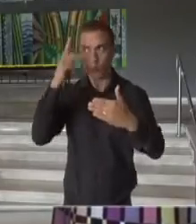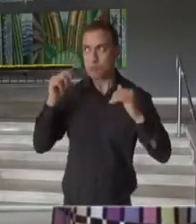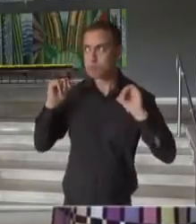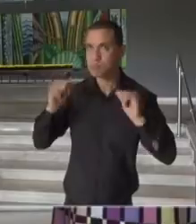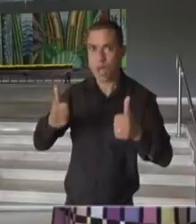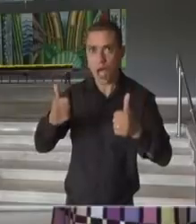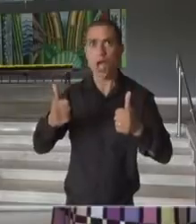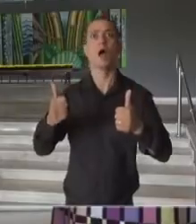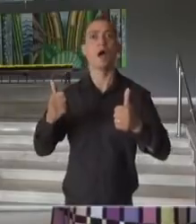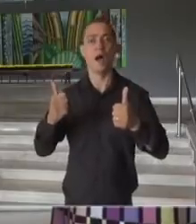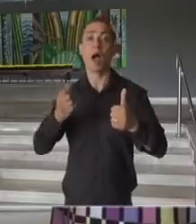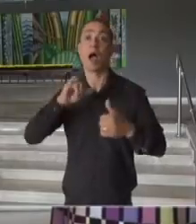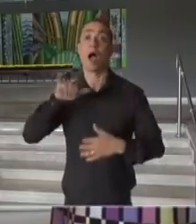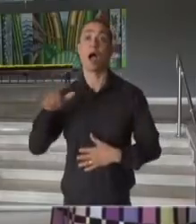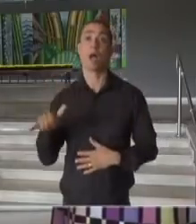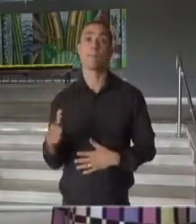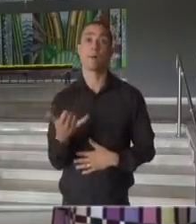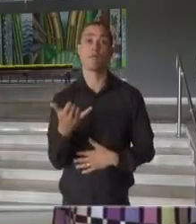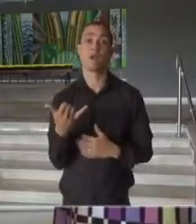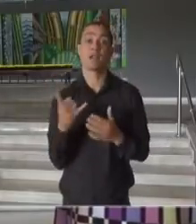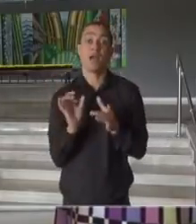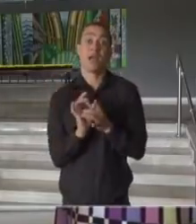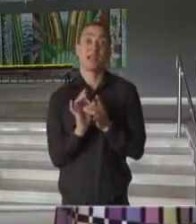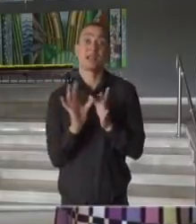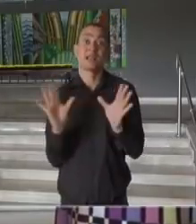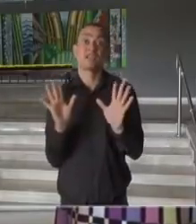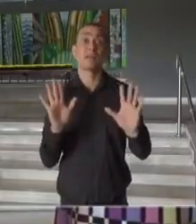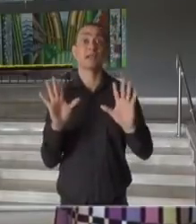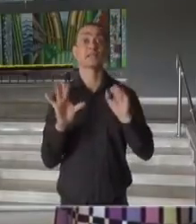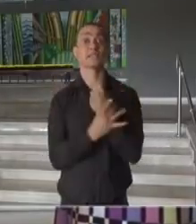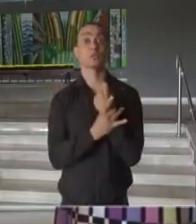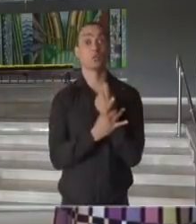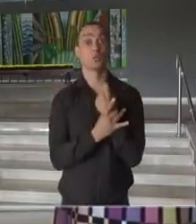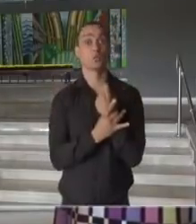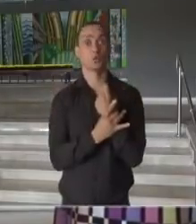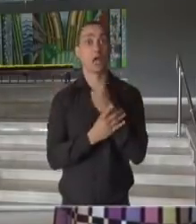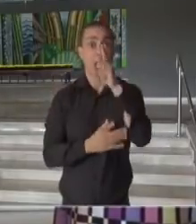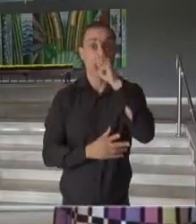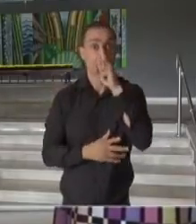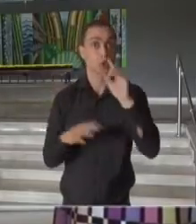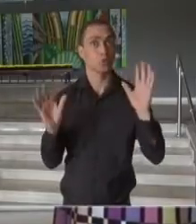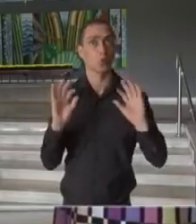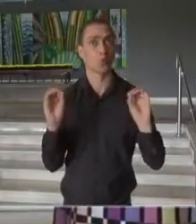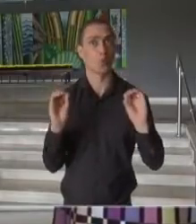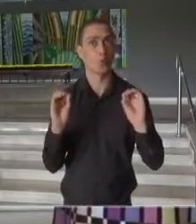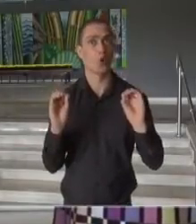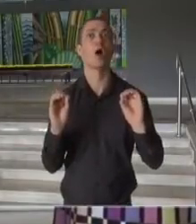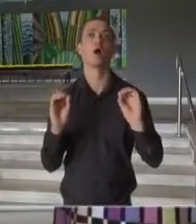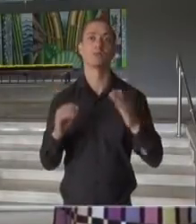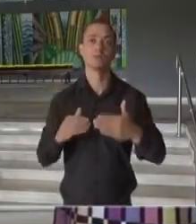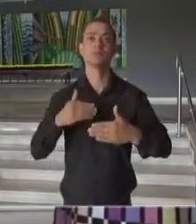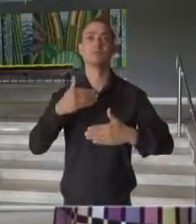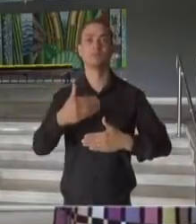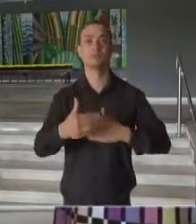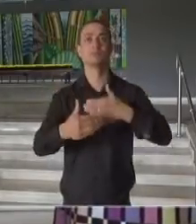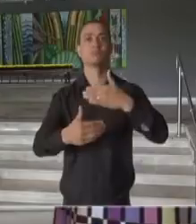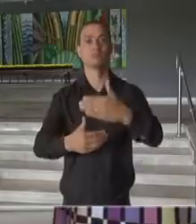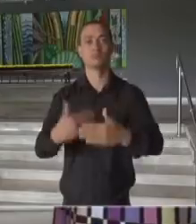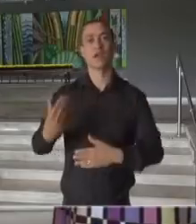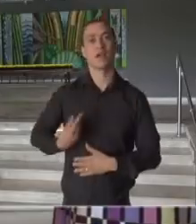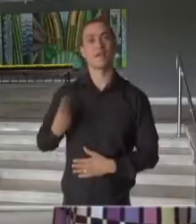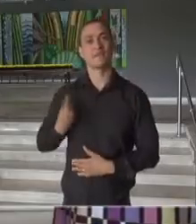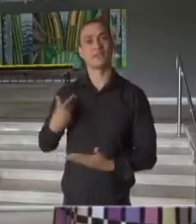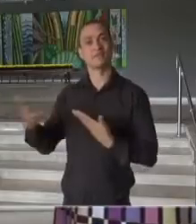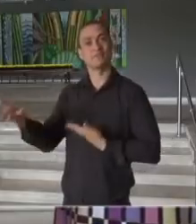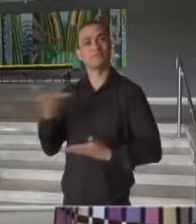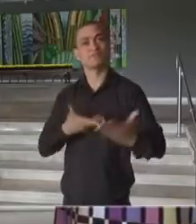usufruírem de uma liberdade segura, sem riscos, para que possam gradualmente voltar ao convívio